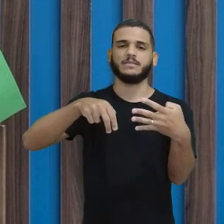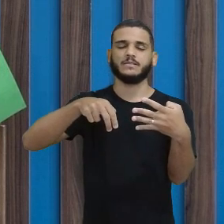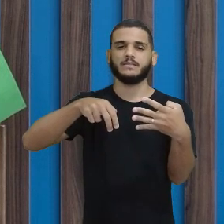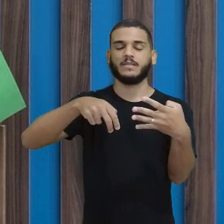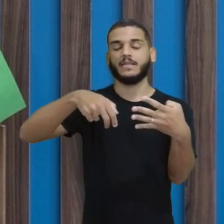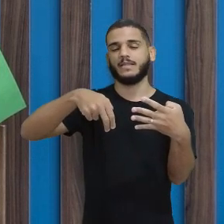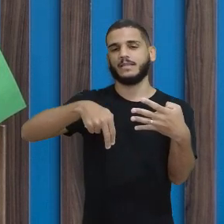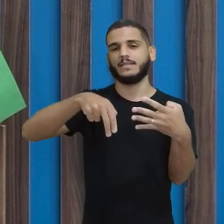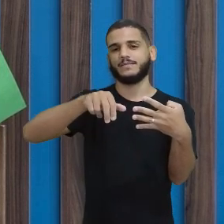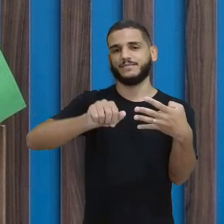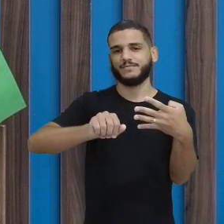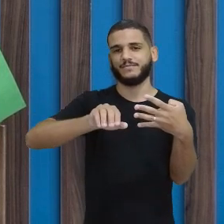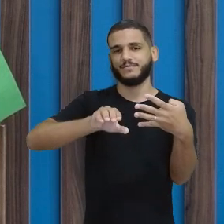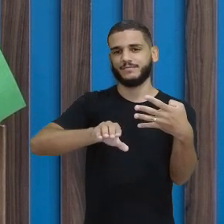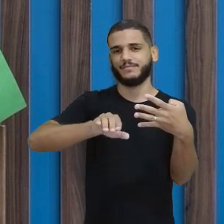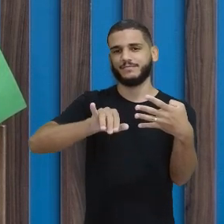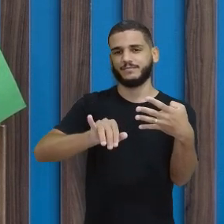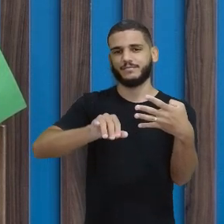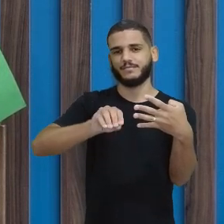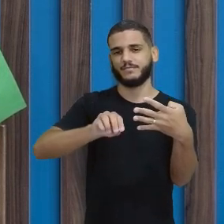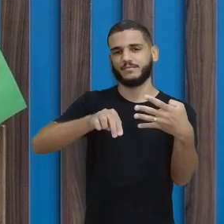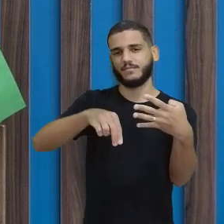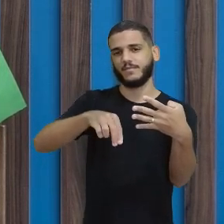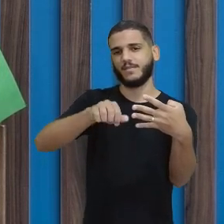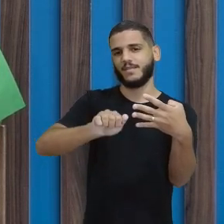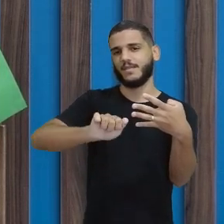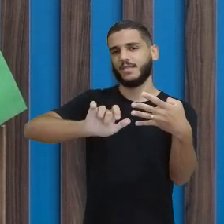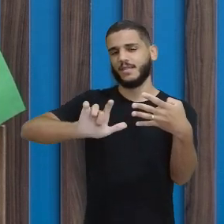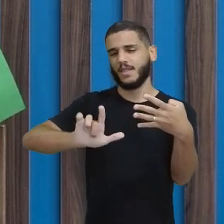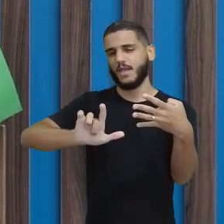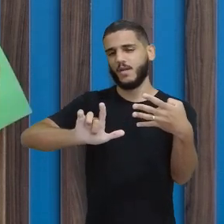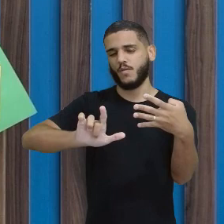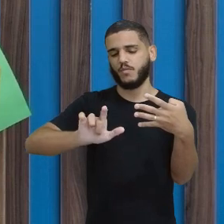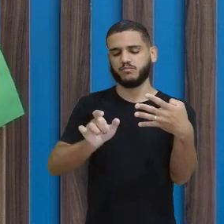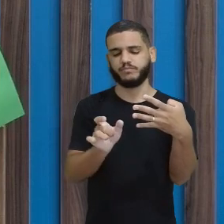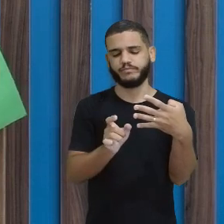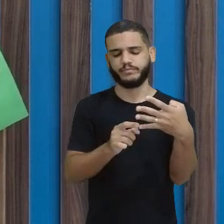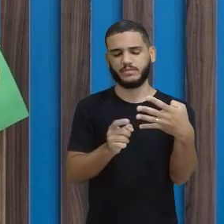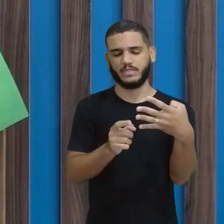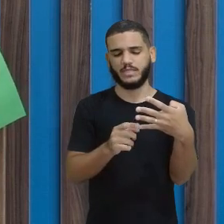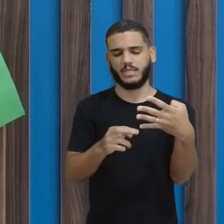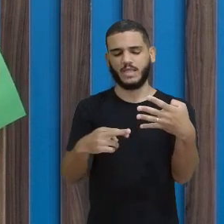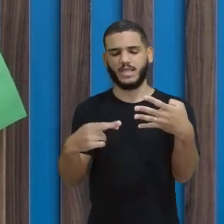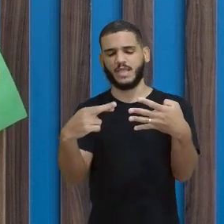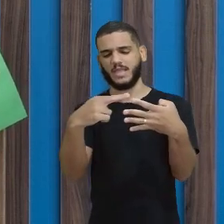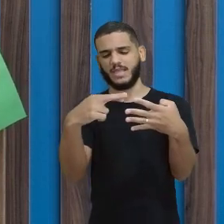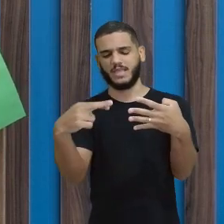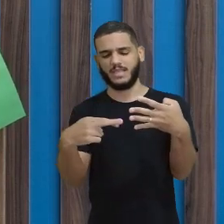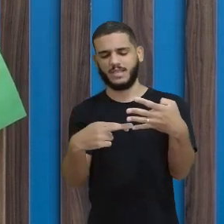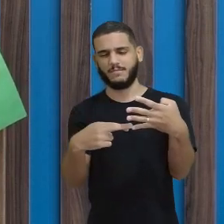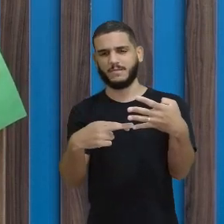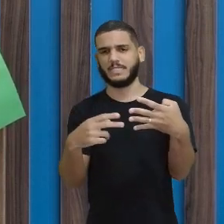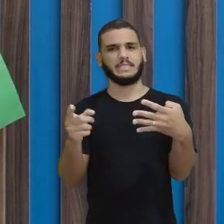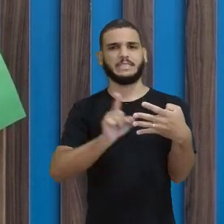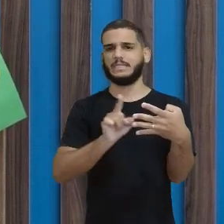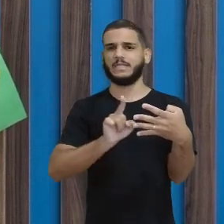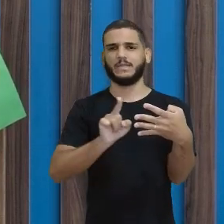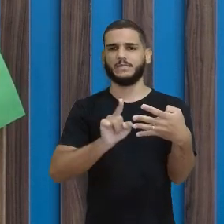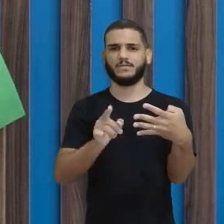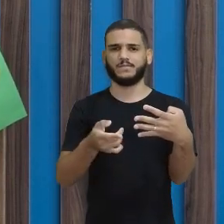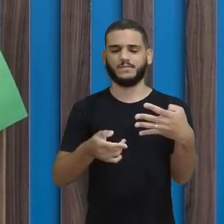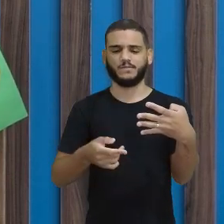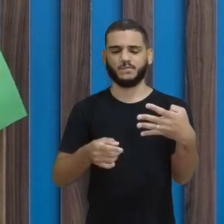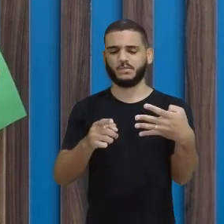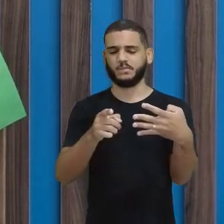-nal. Nacional. E aí, nacional rima com vibrar? Não. Não. Nem com